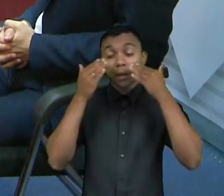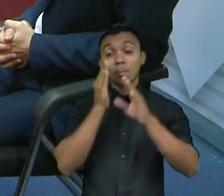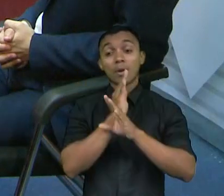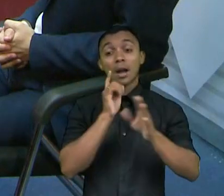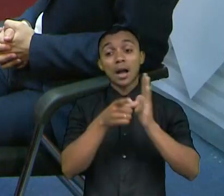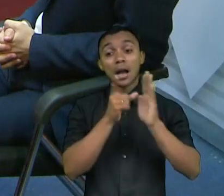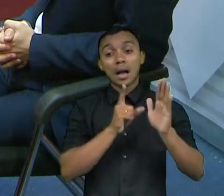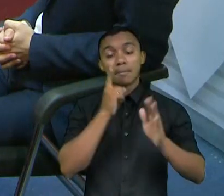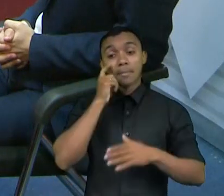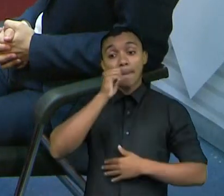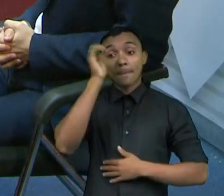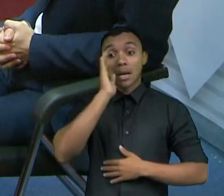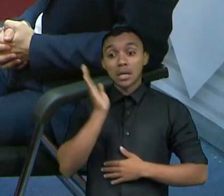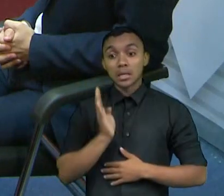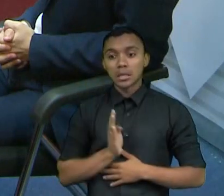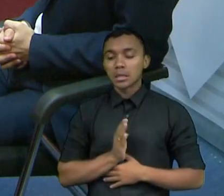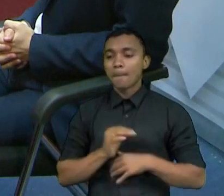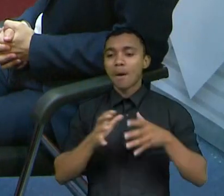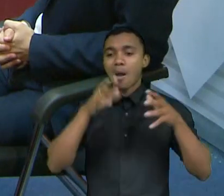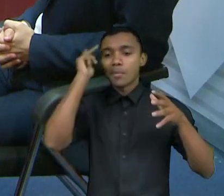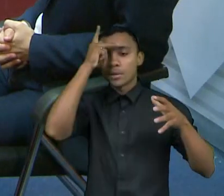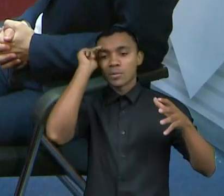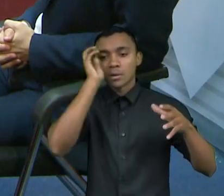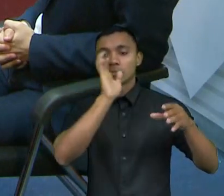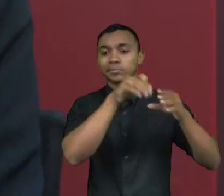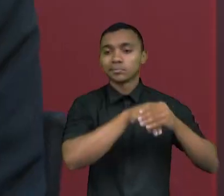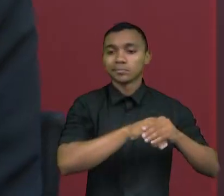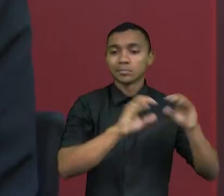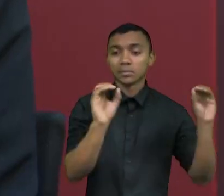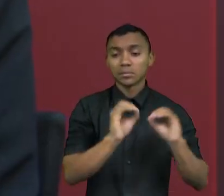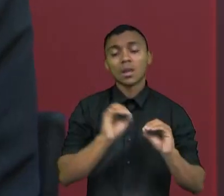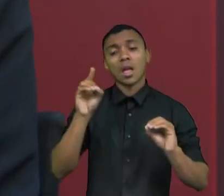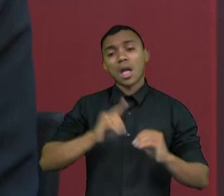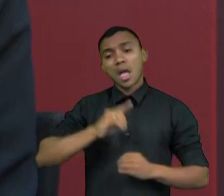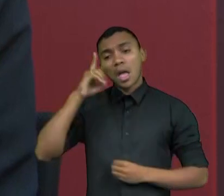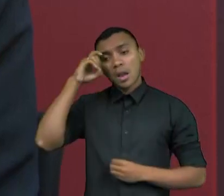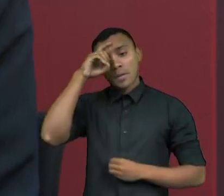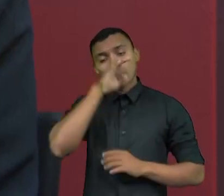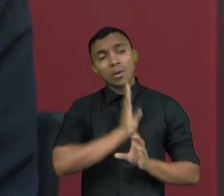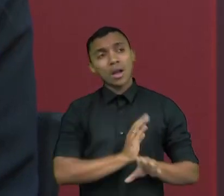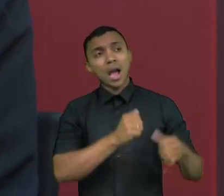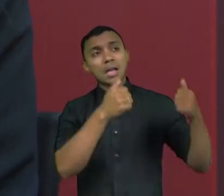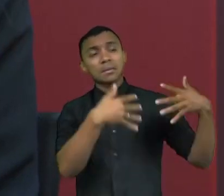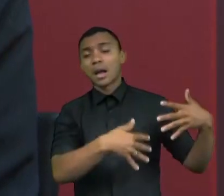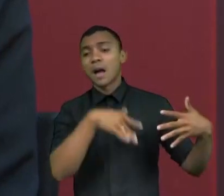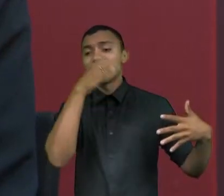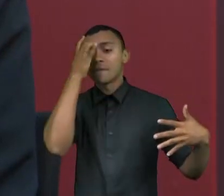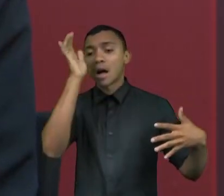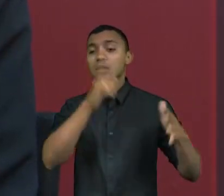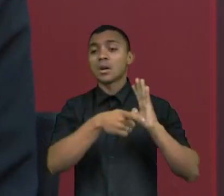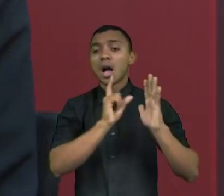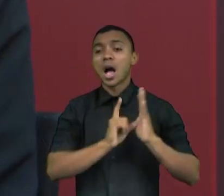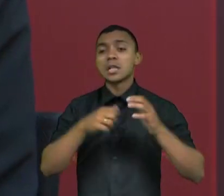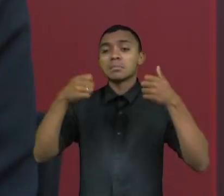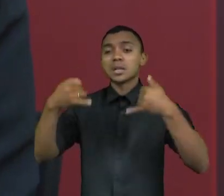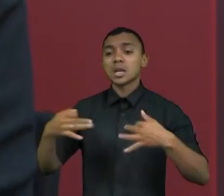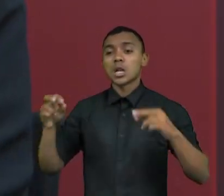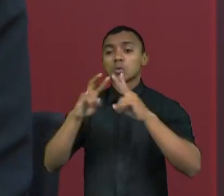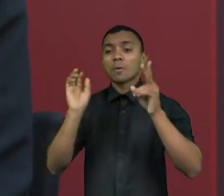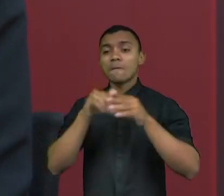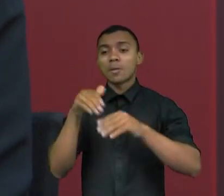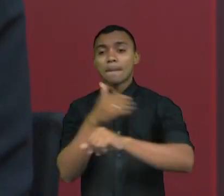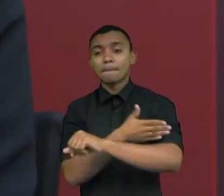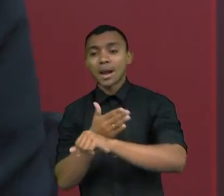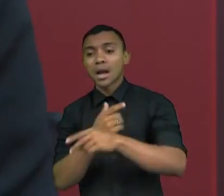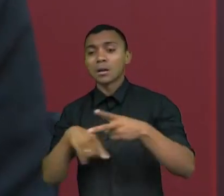abstenção no Brasil, historicamente, é alto. E aí, abstenção é muito difícil de você explicar. É mais fácil explicar, por exemplo, votos brancos e nulos, porque a pessoa